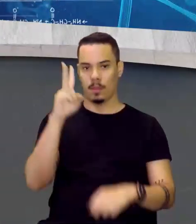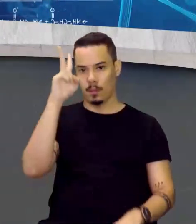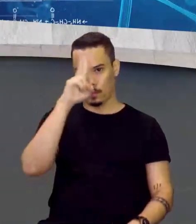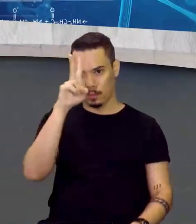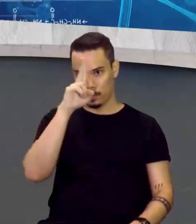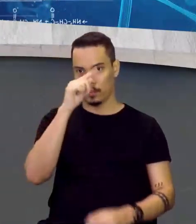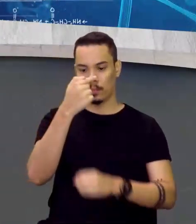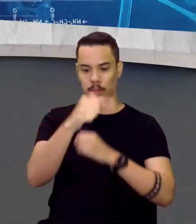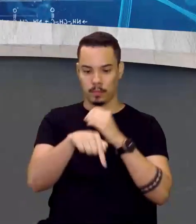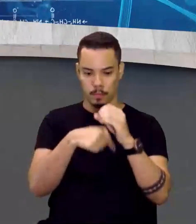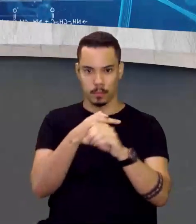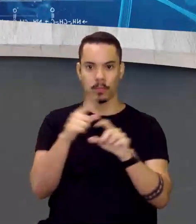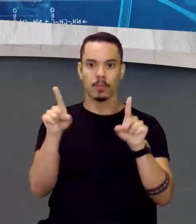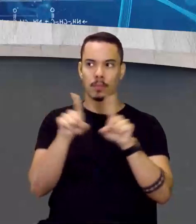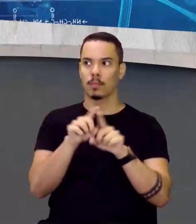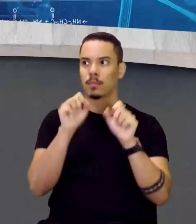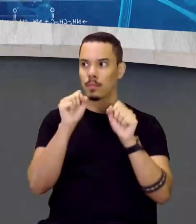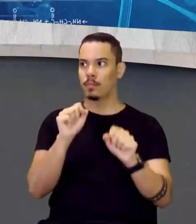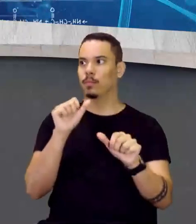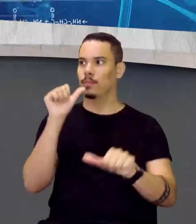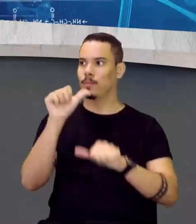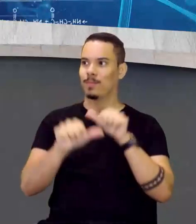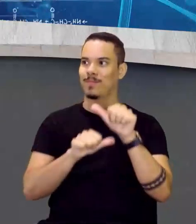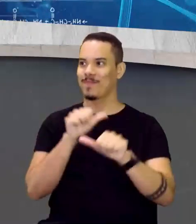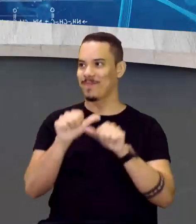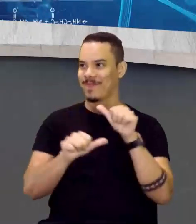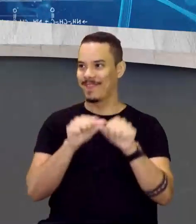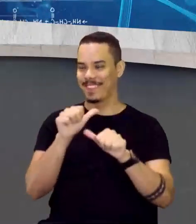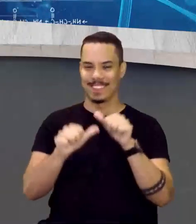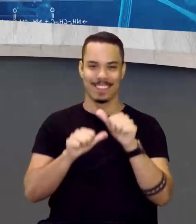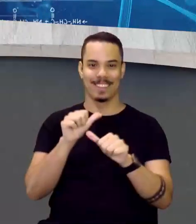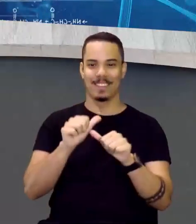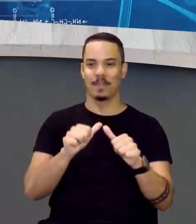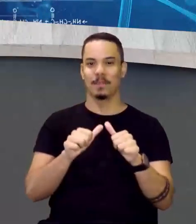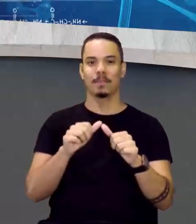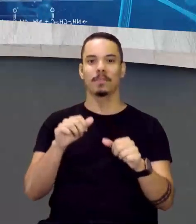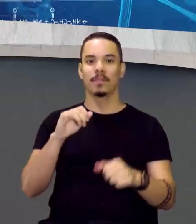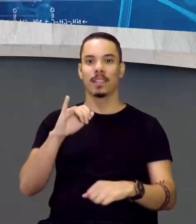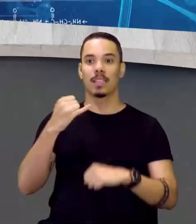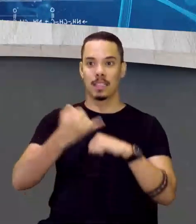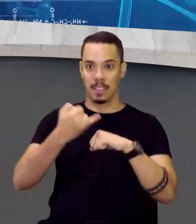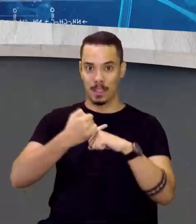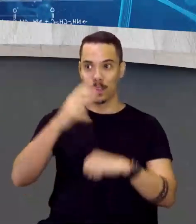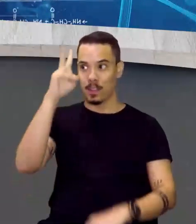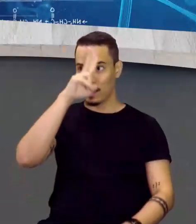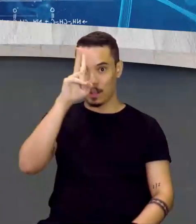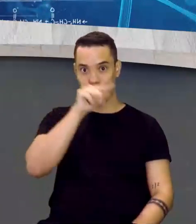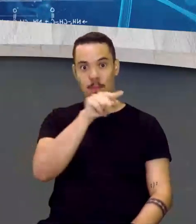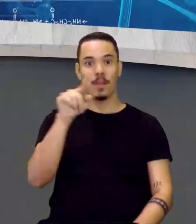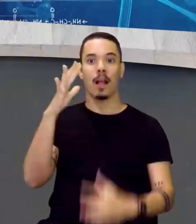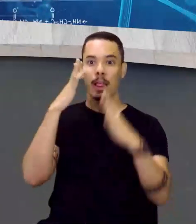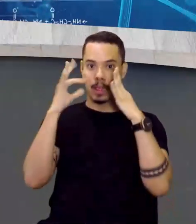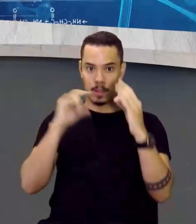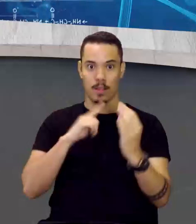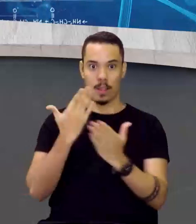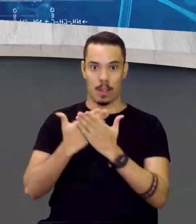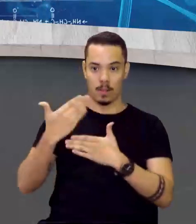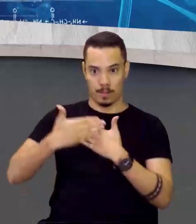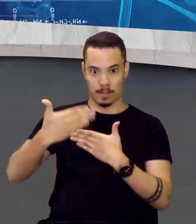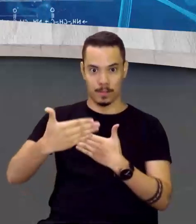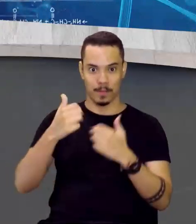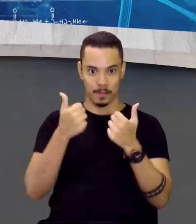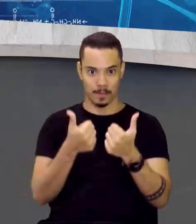esses átomos também podem se transformar em íons, né? Bem, prof, e aí vocês fiquem ligados porque vocês vão ter muito mais aula pela frente.